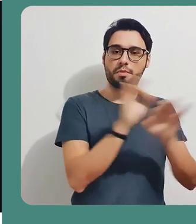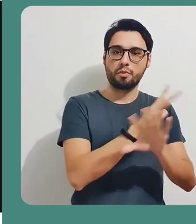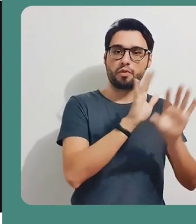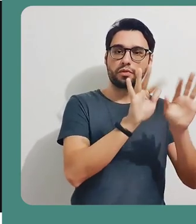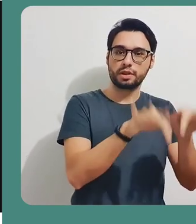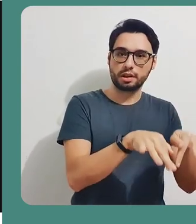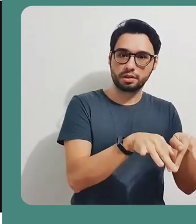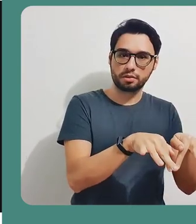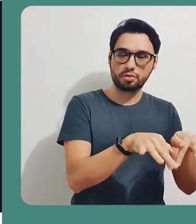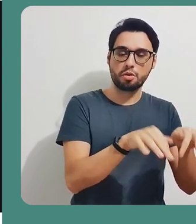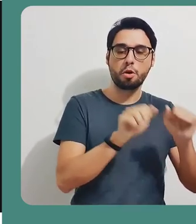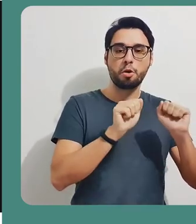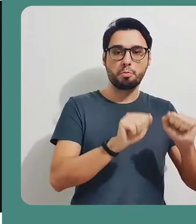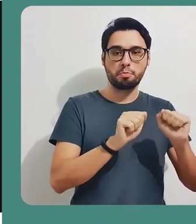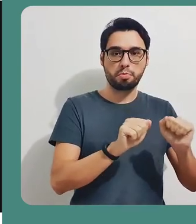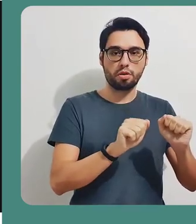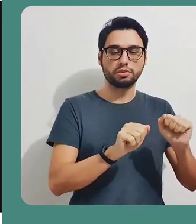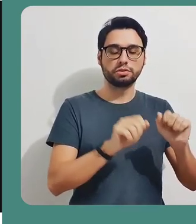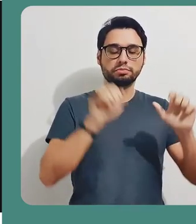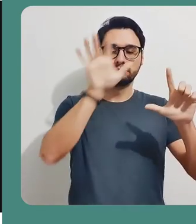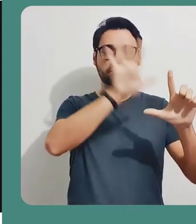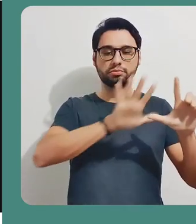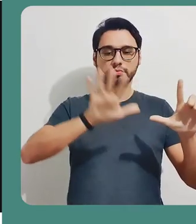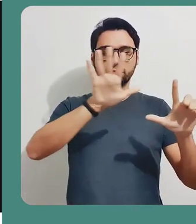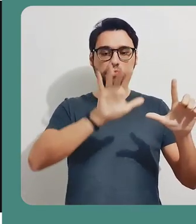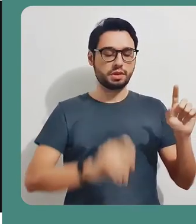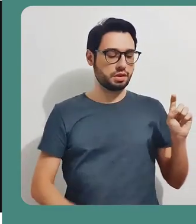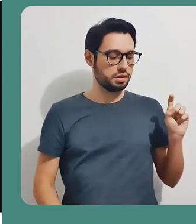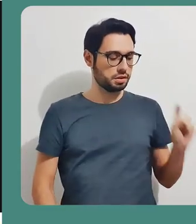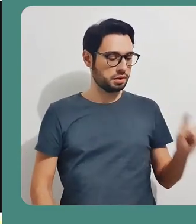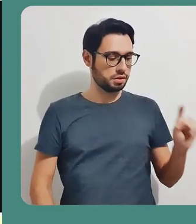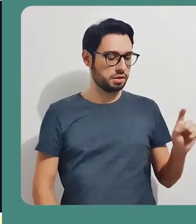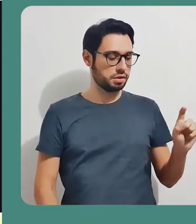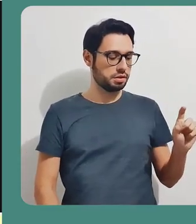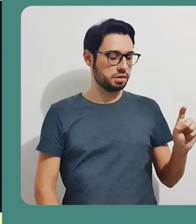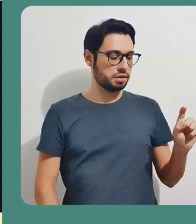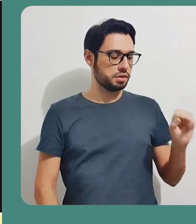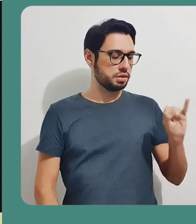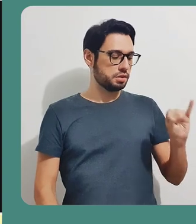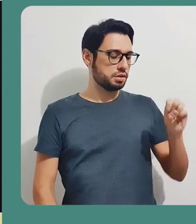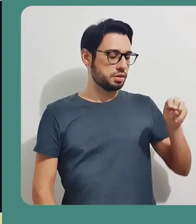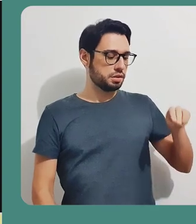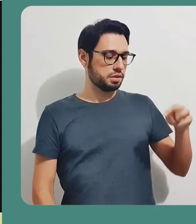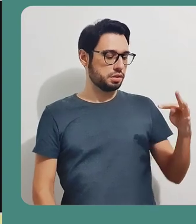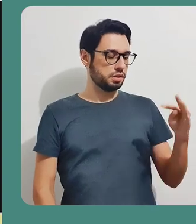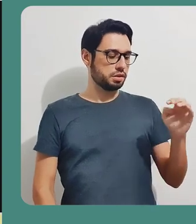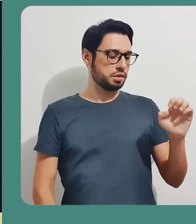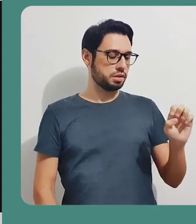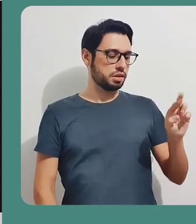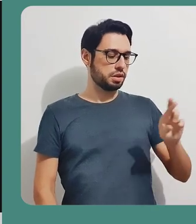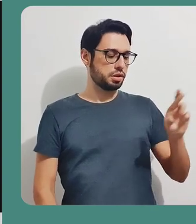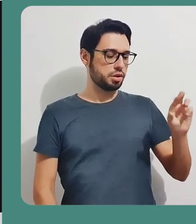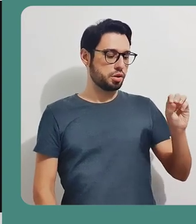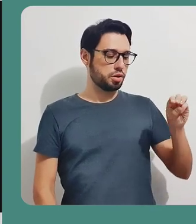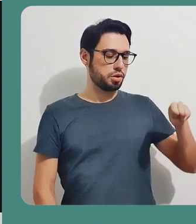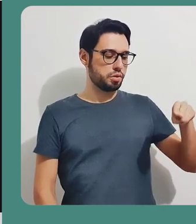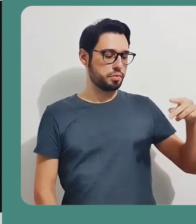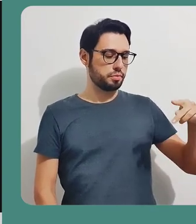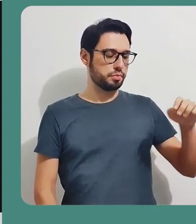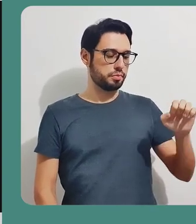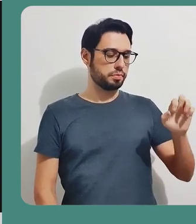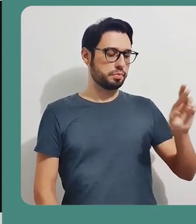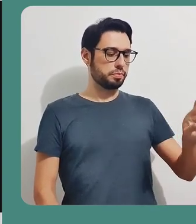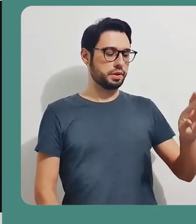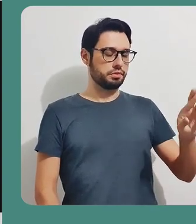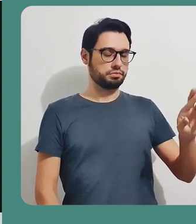Finalizada a sua webconferência, você pode ter que finalizar a gravação. Então, clique aqui nesses dois botões, e clique na